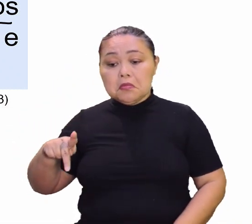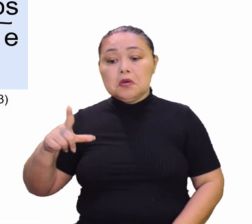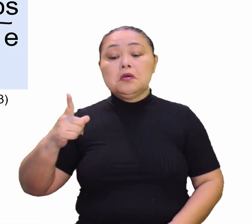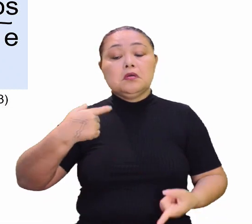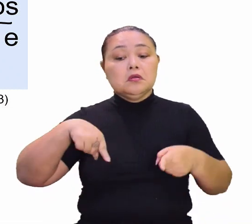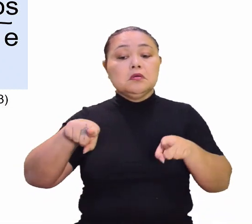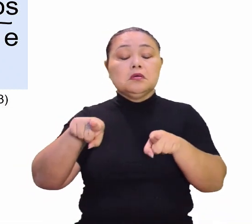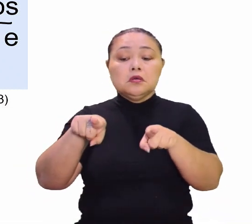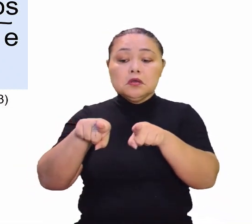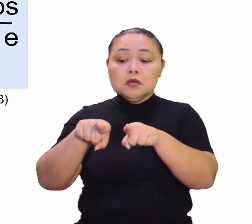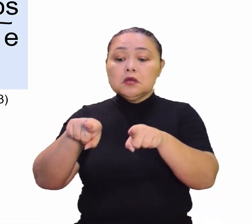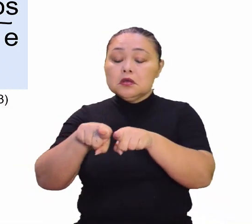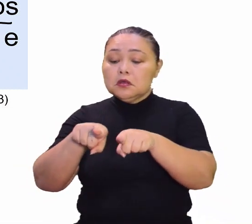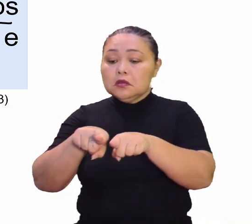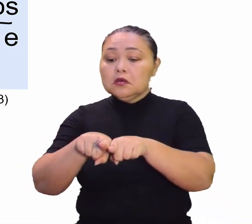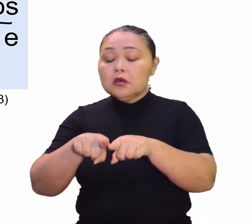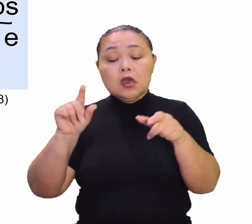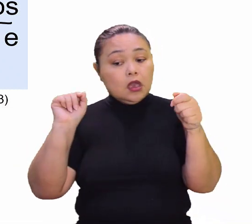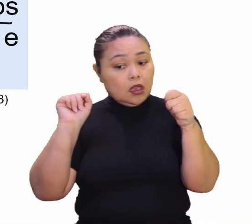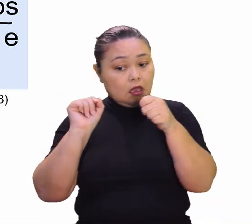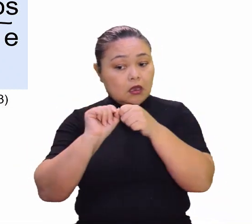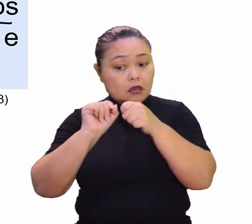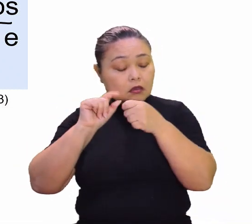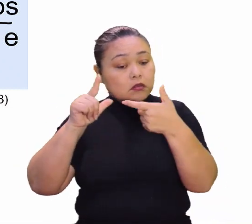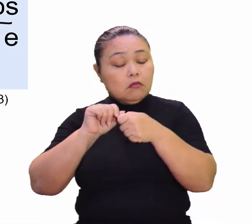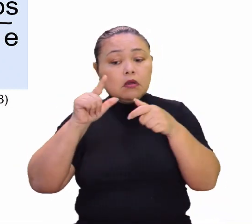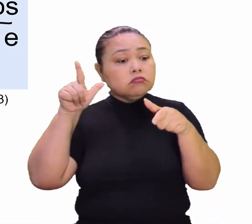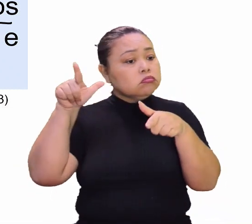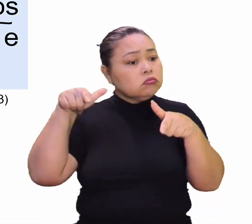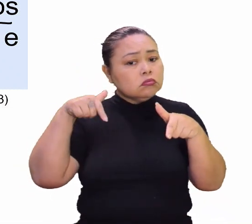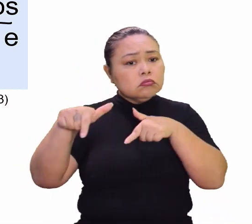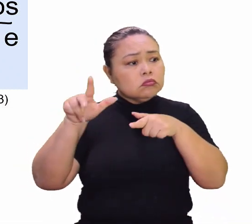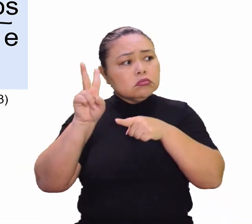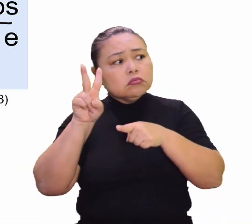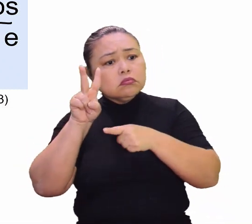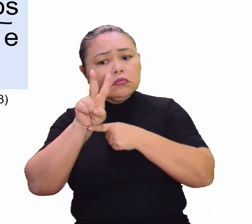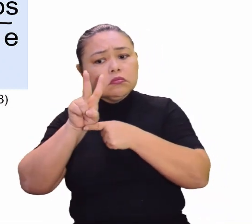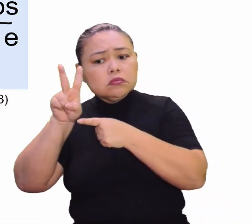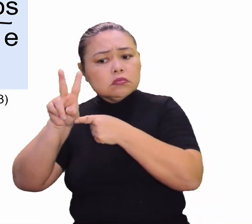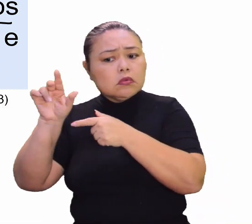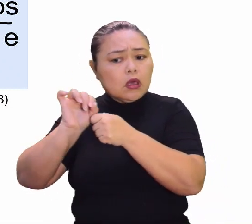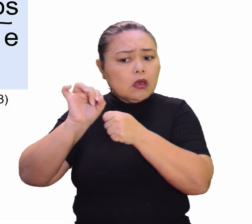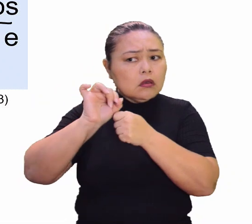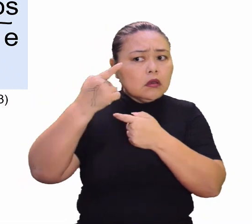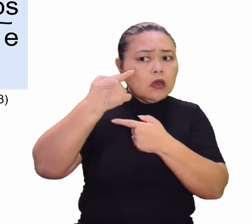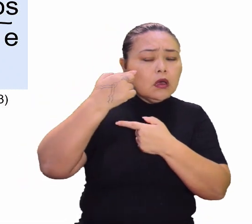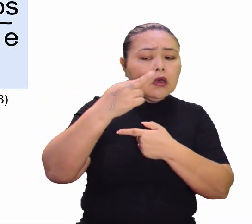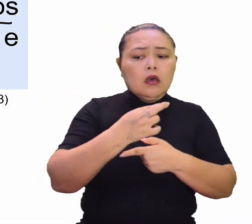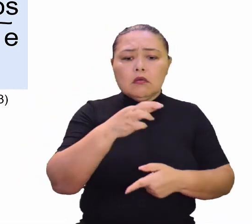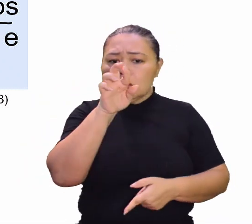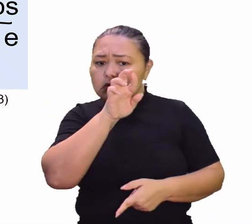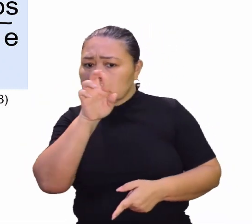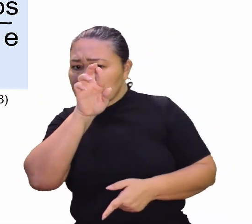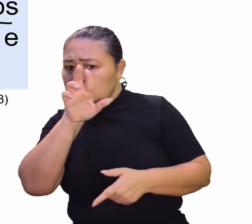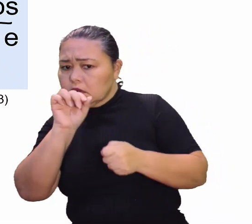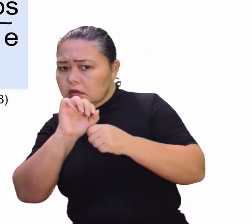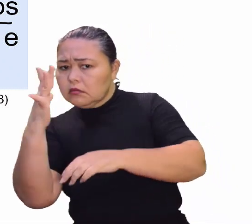faz também esse trabalho de monitoramento também do meio ambiente, se ele não está sendo agredido de forma